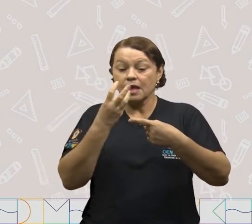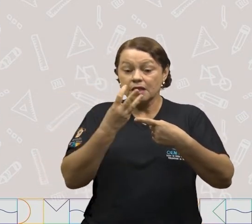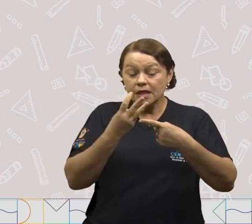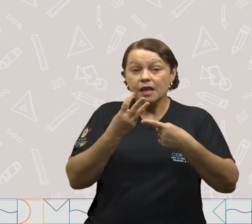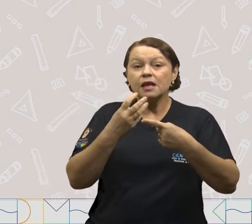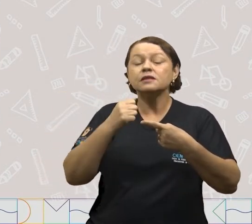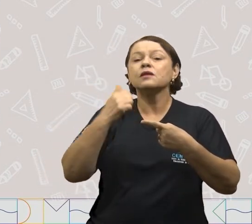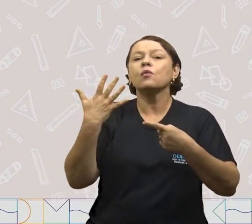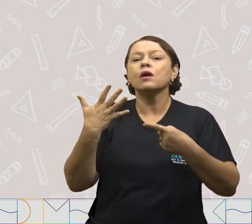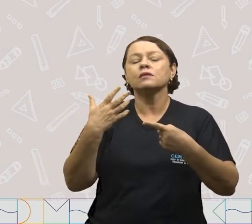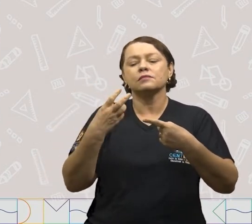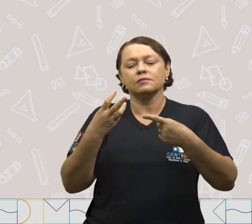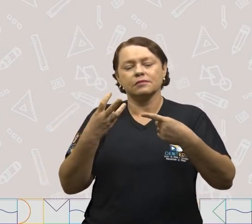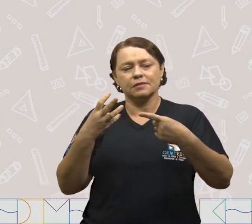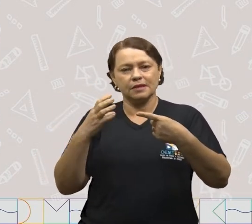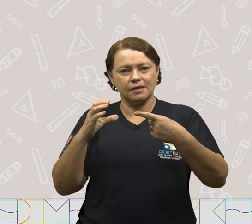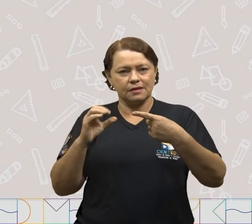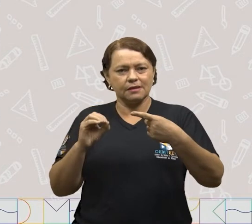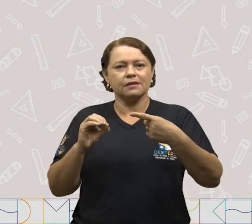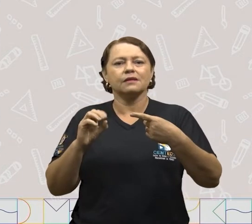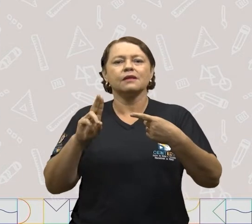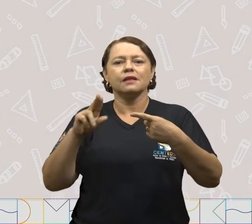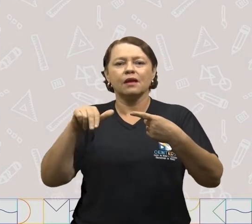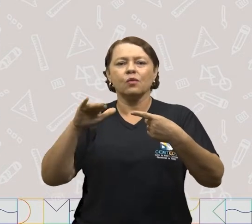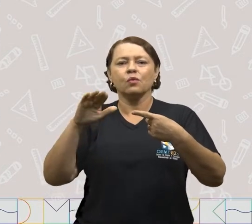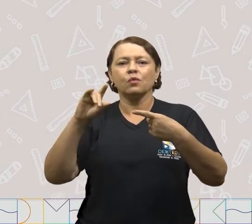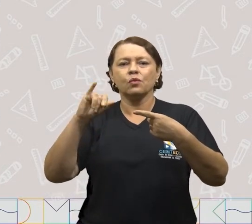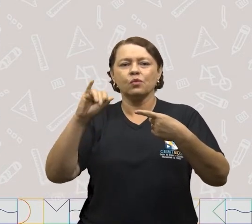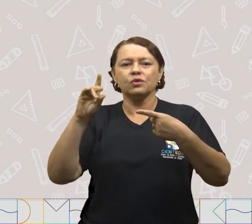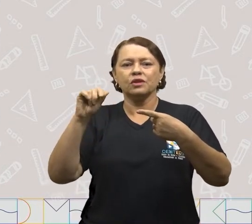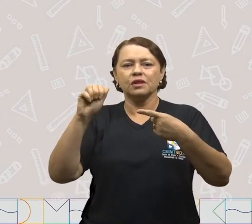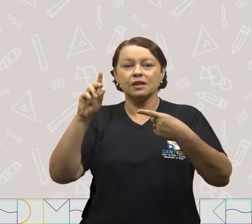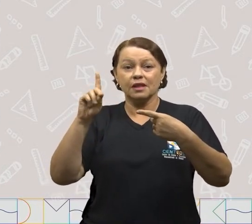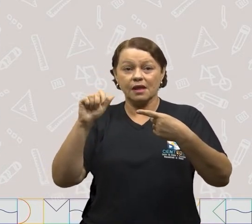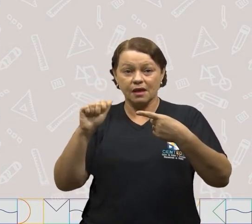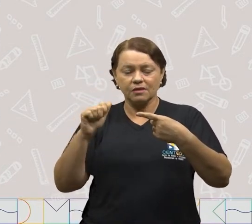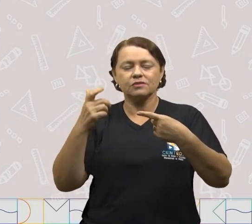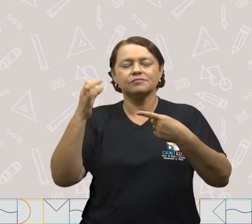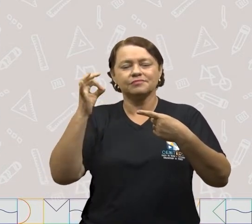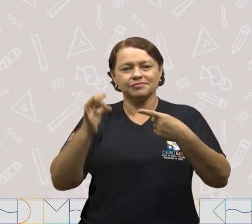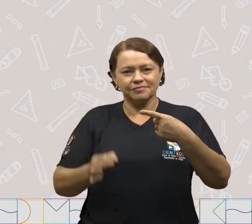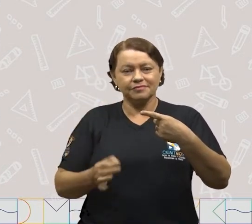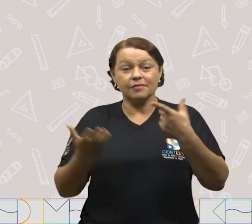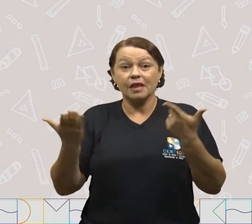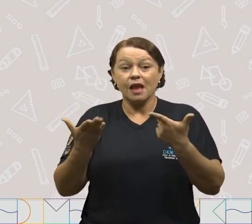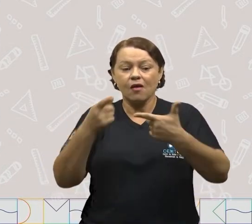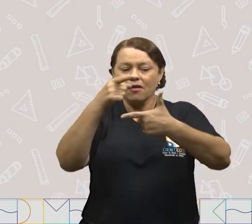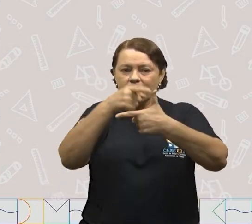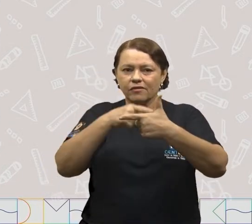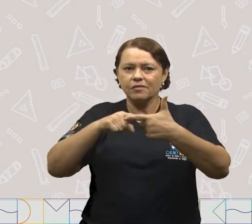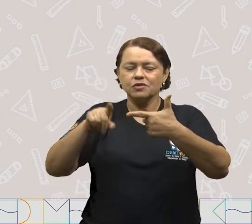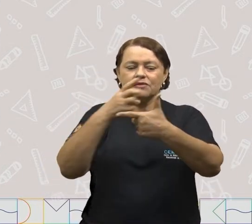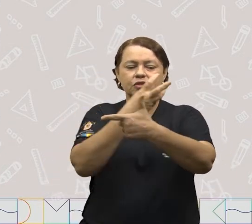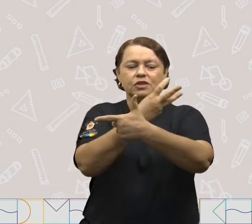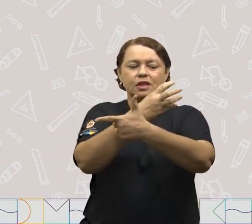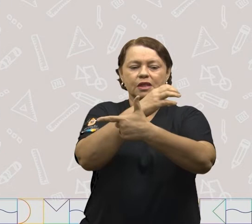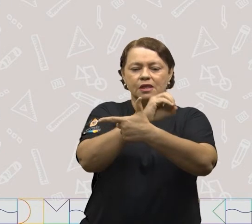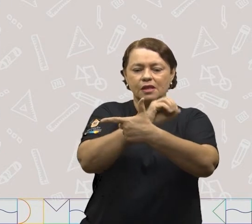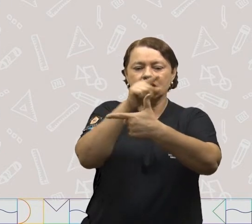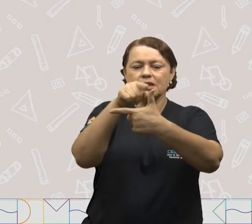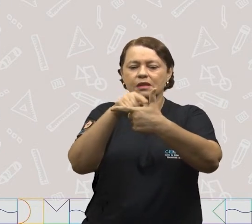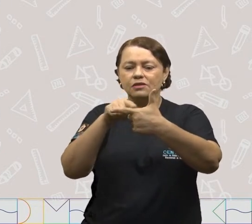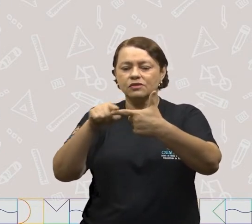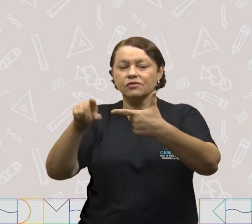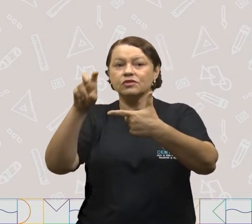dezenas são trinta unidades. Muito bem. E agora, vamos dividir. Trinta dividido